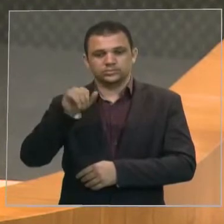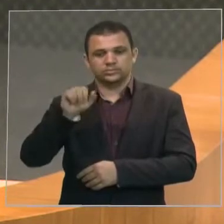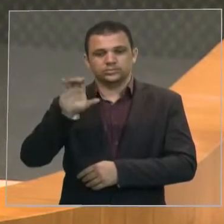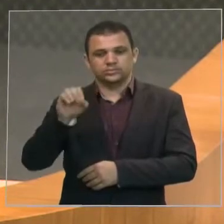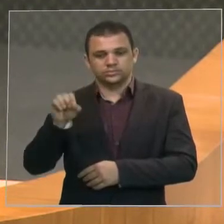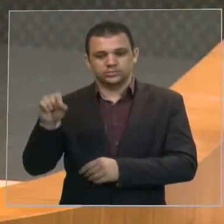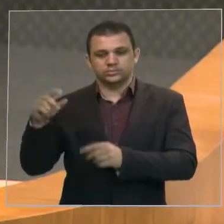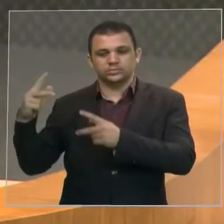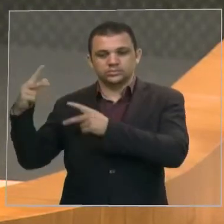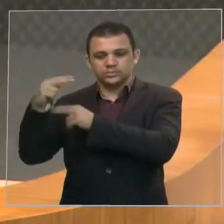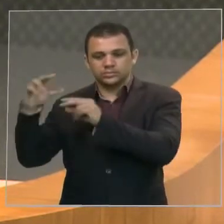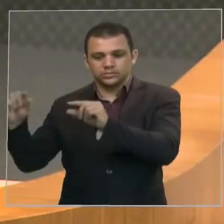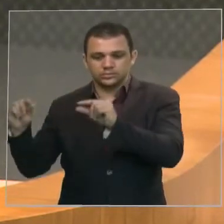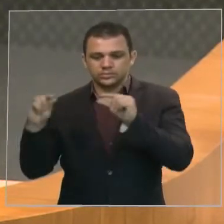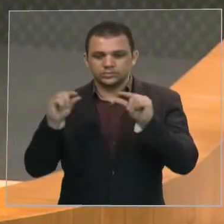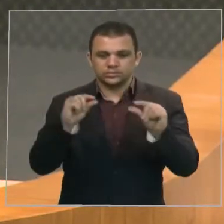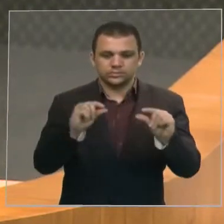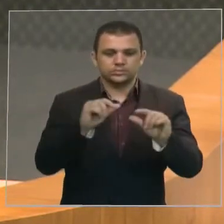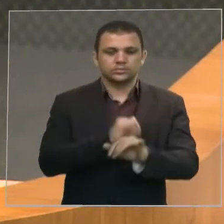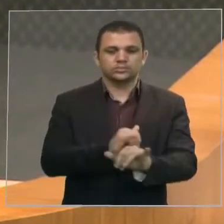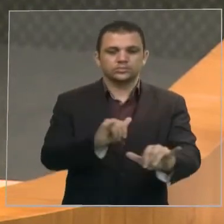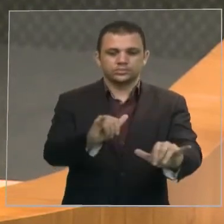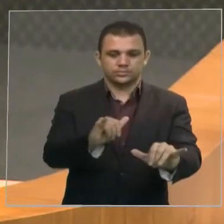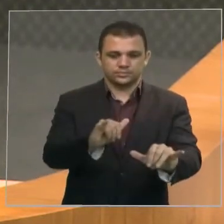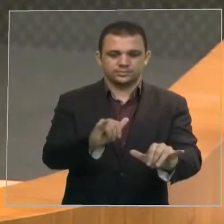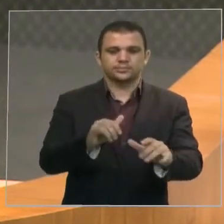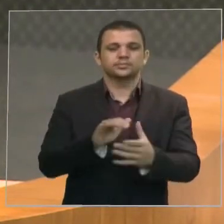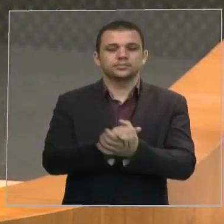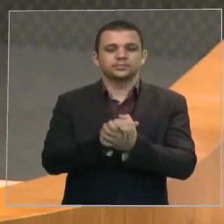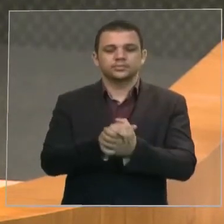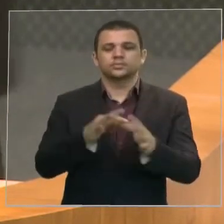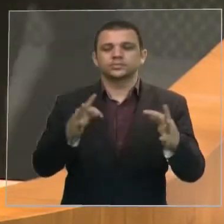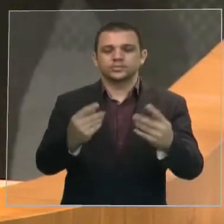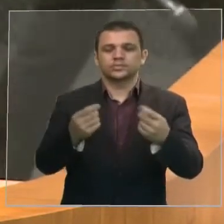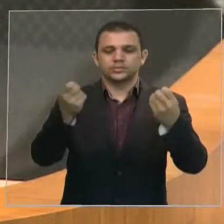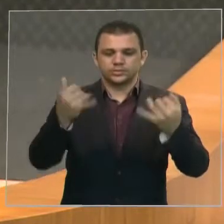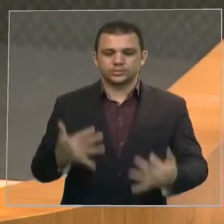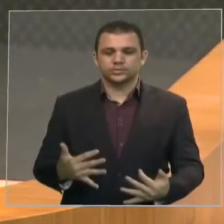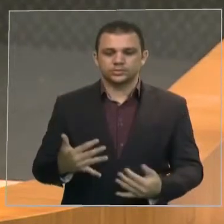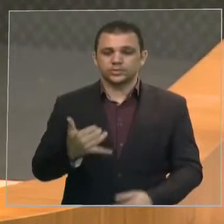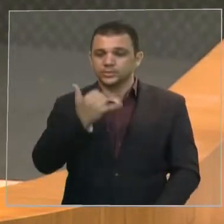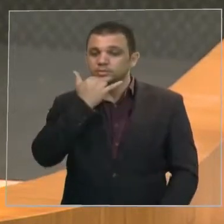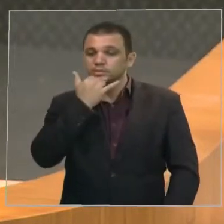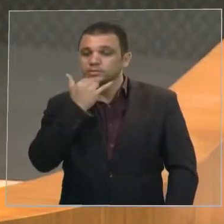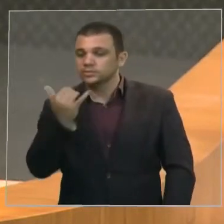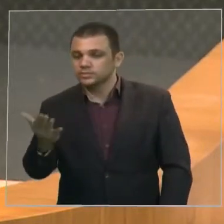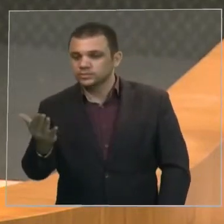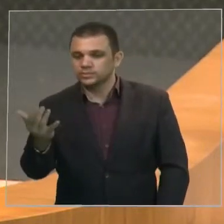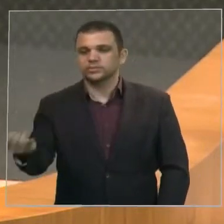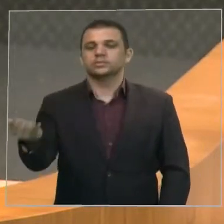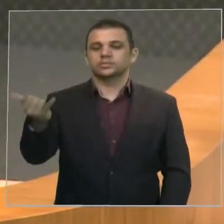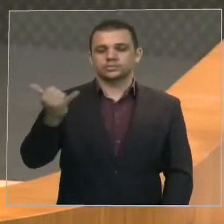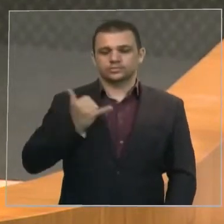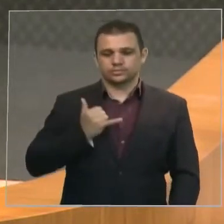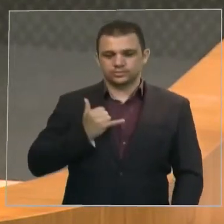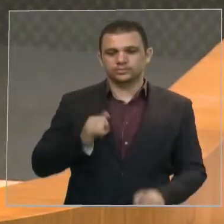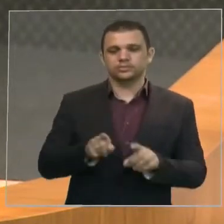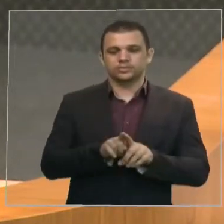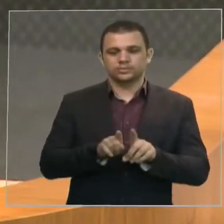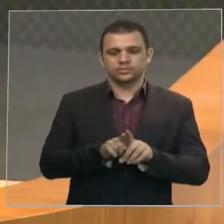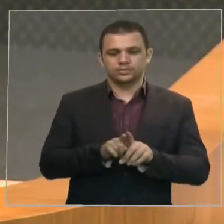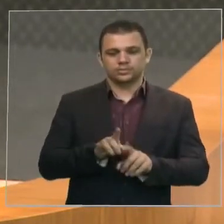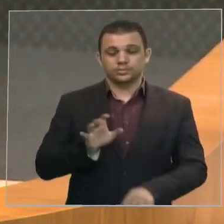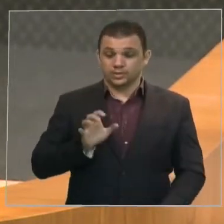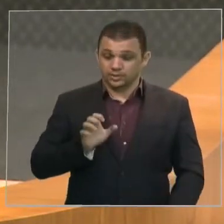Que é perdoando o que se é perdoado. E é amando o que se vive, né? Então, senhor presidente, quero cumprimentar a vossa